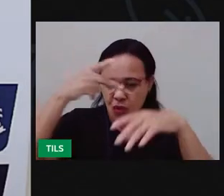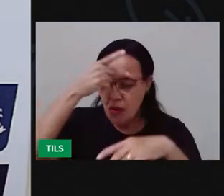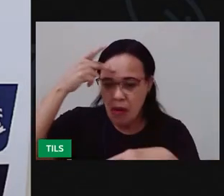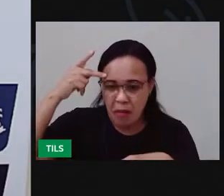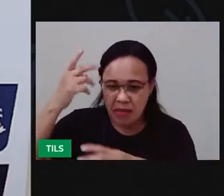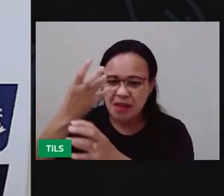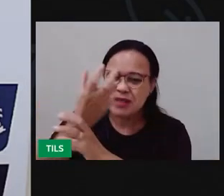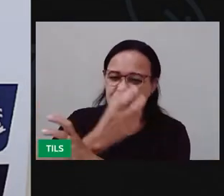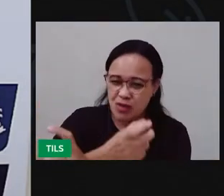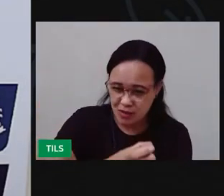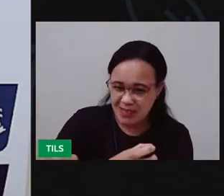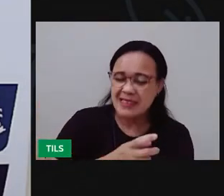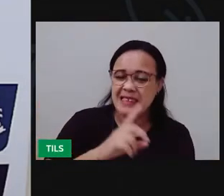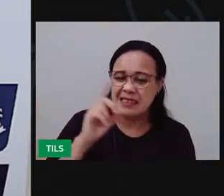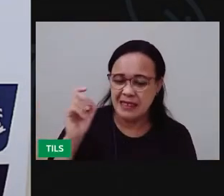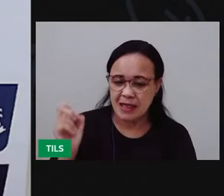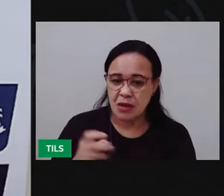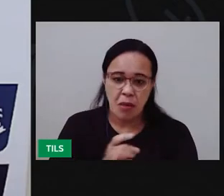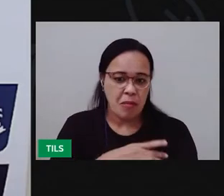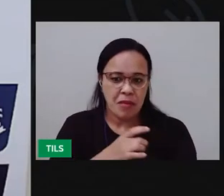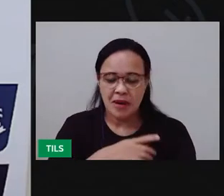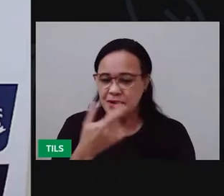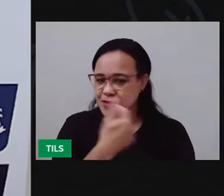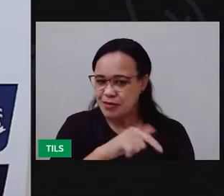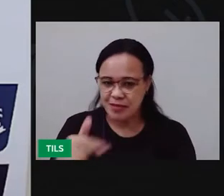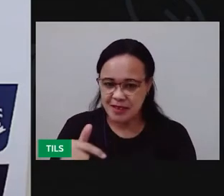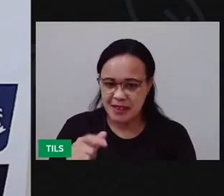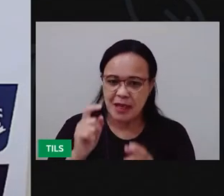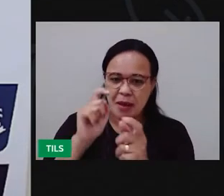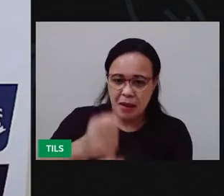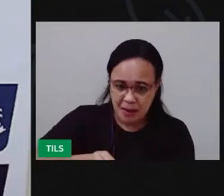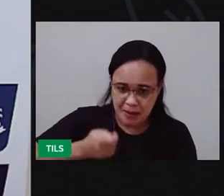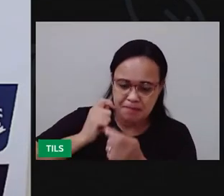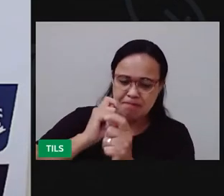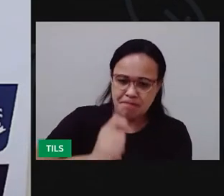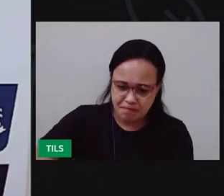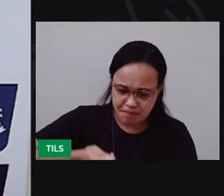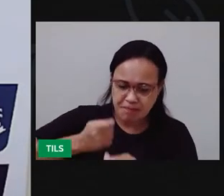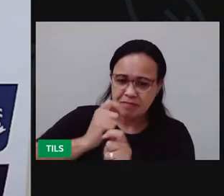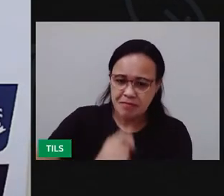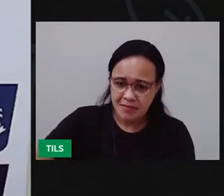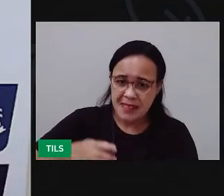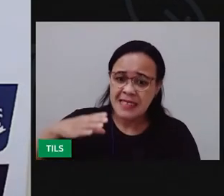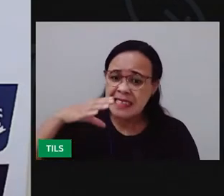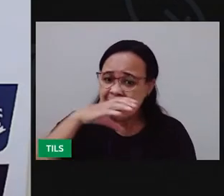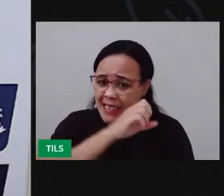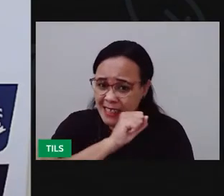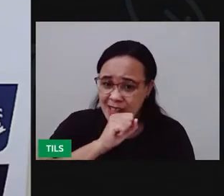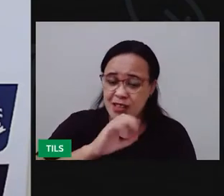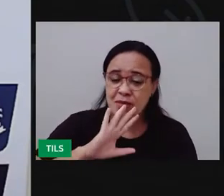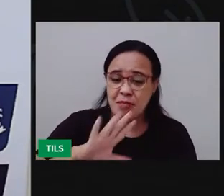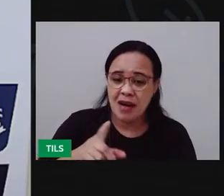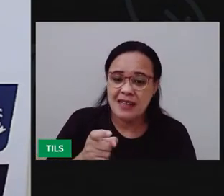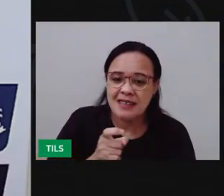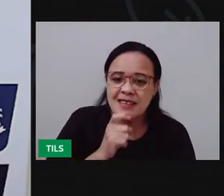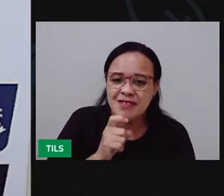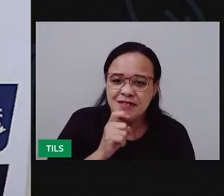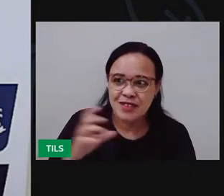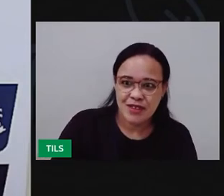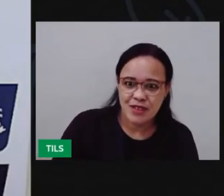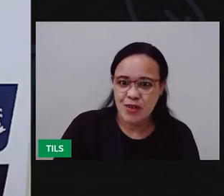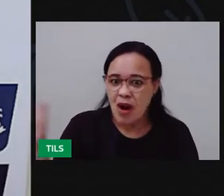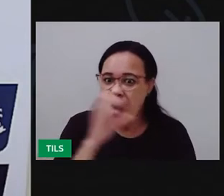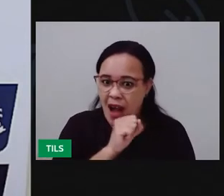Agricultor não tem medo de escavar o chão quente. Sofre esperando o inverno se chegar futuramente. De lucro como uma